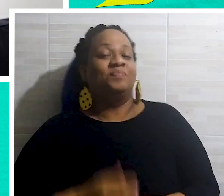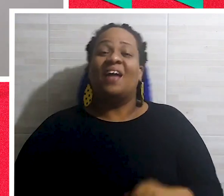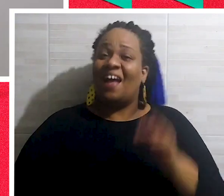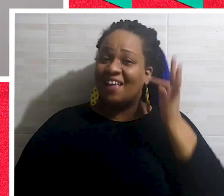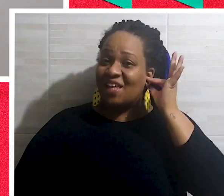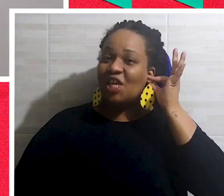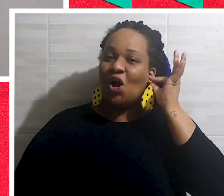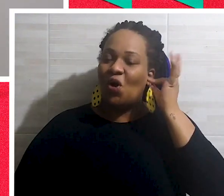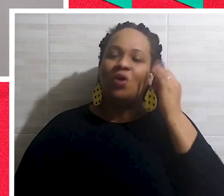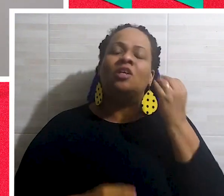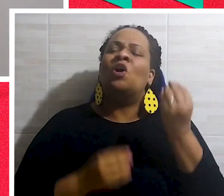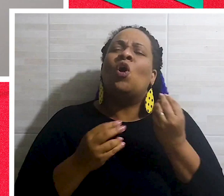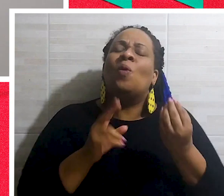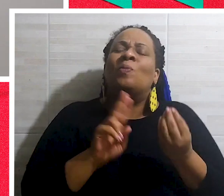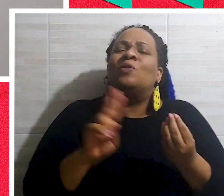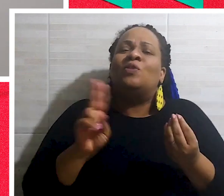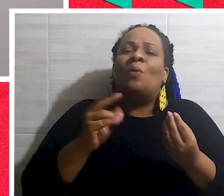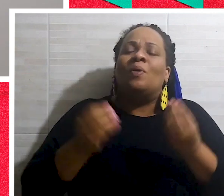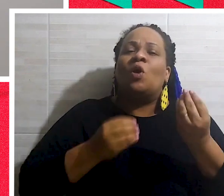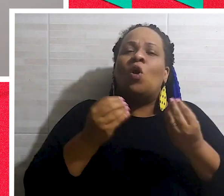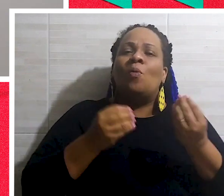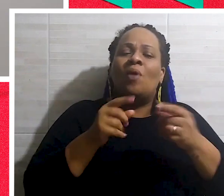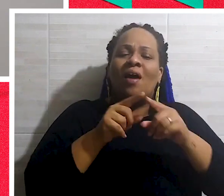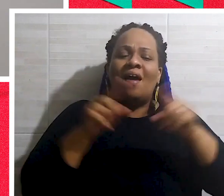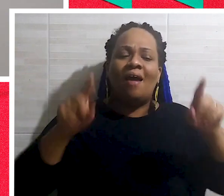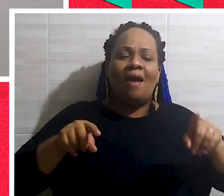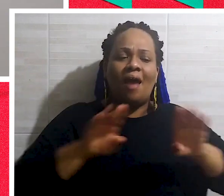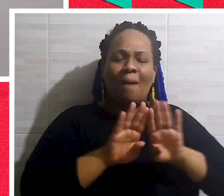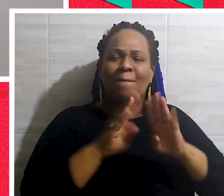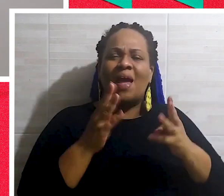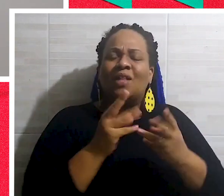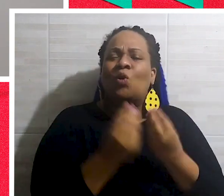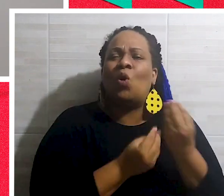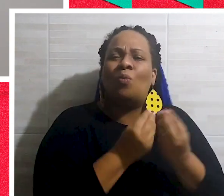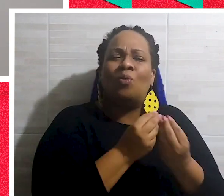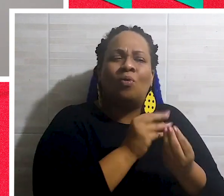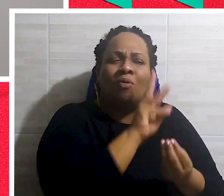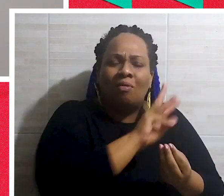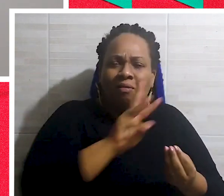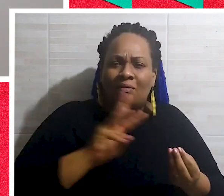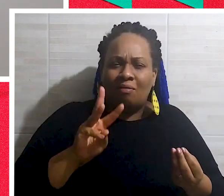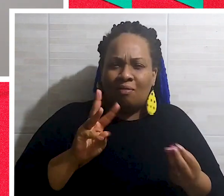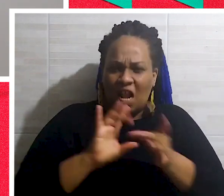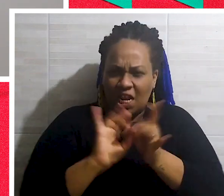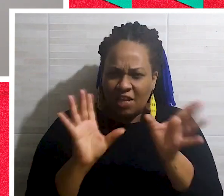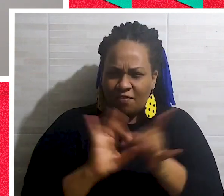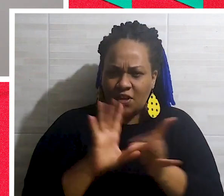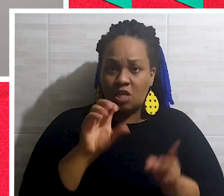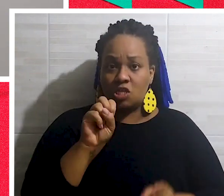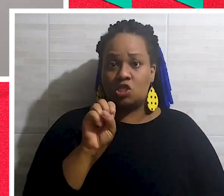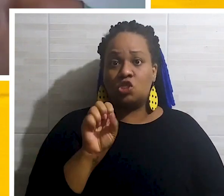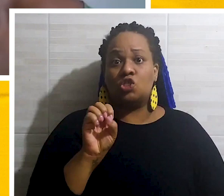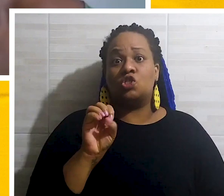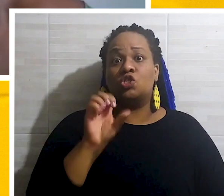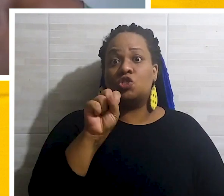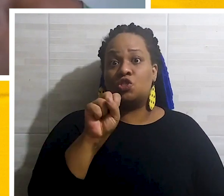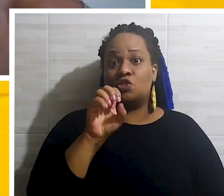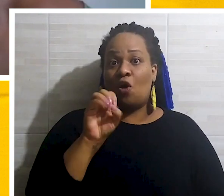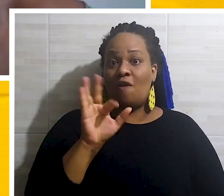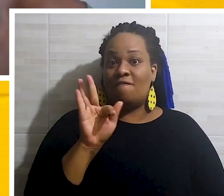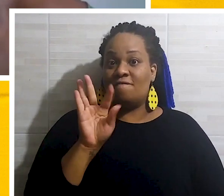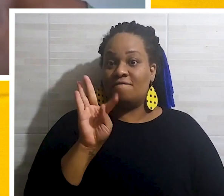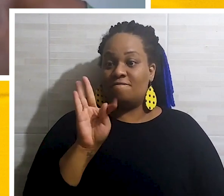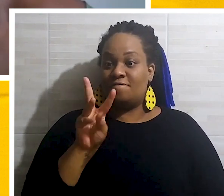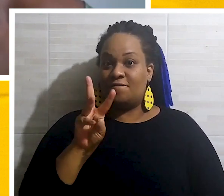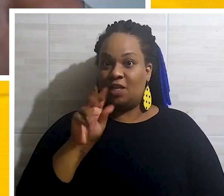funciona. Ai, que ótimo. Como é chama isso mesmo, assim, dessa plataforma aberta, desse software aberto? É software livre? É, o software